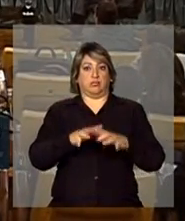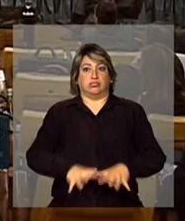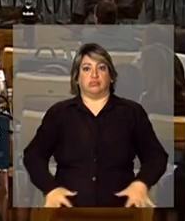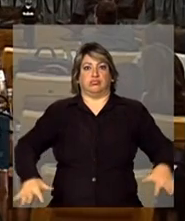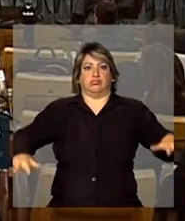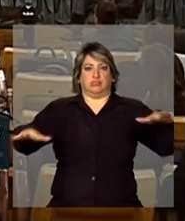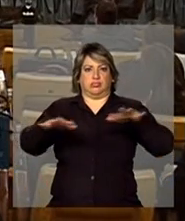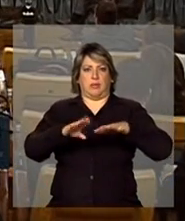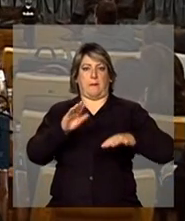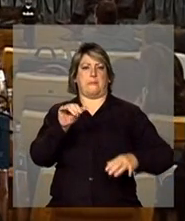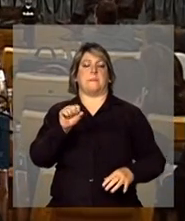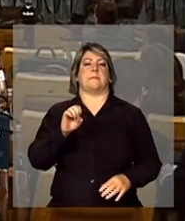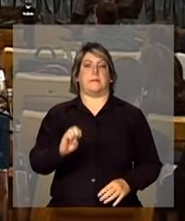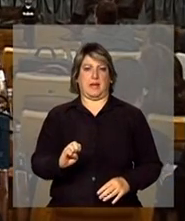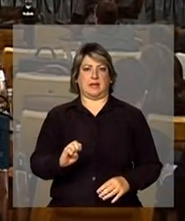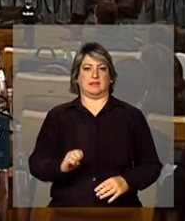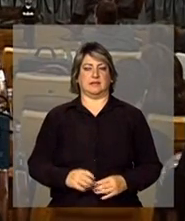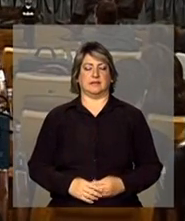fermento na base.